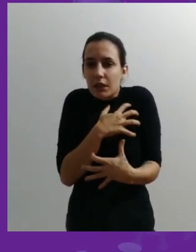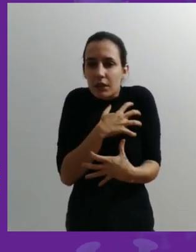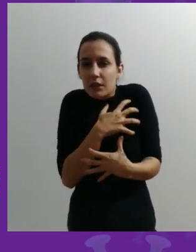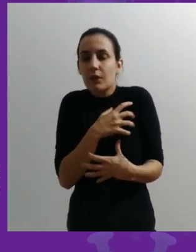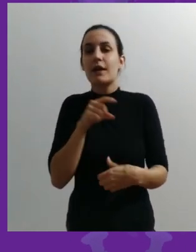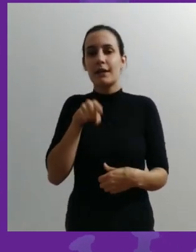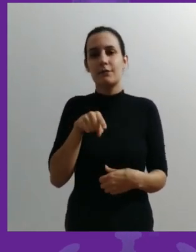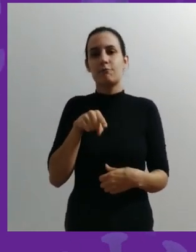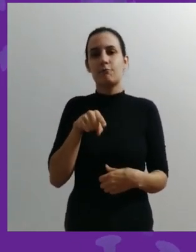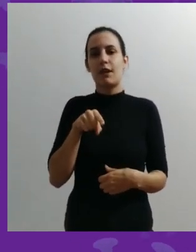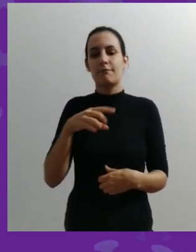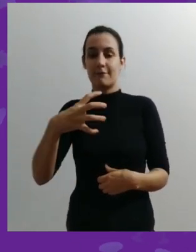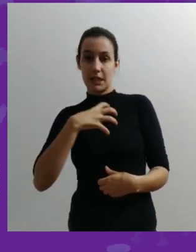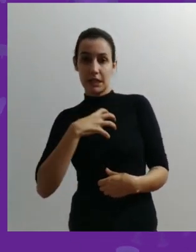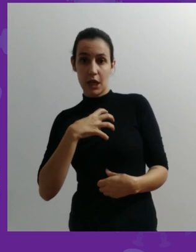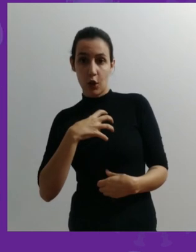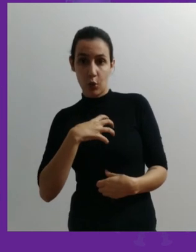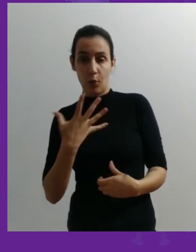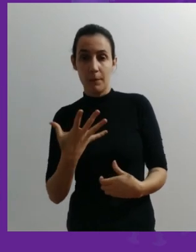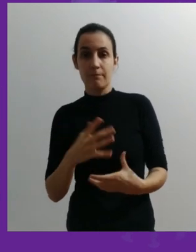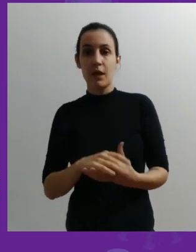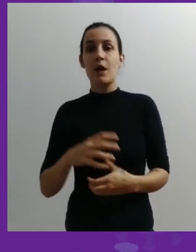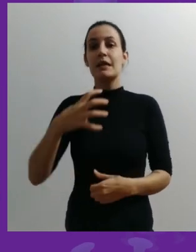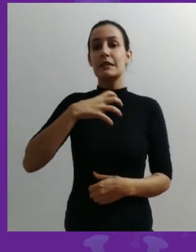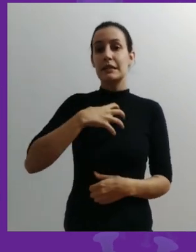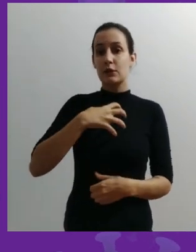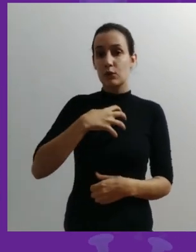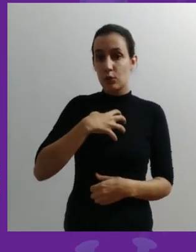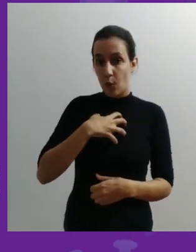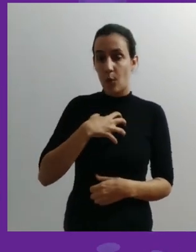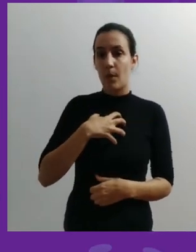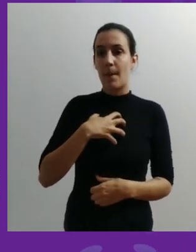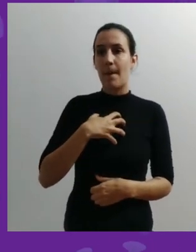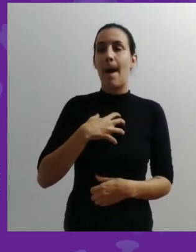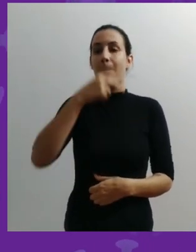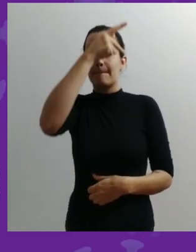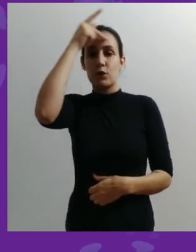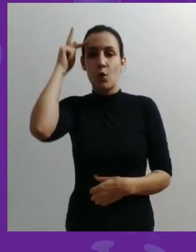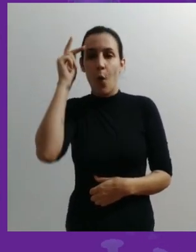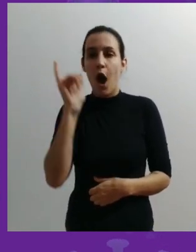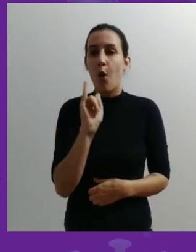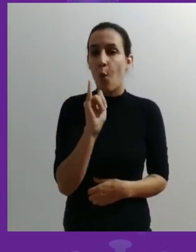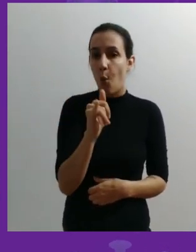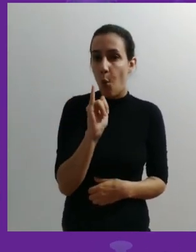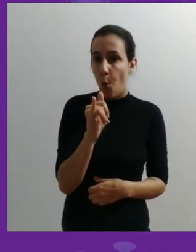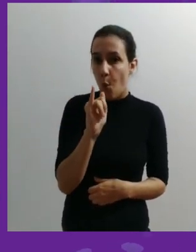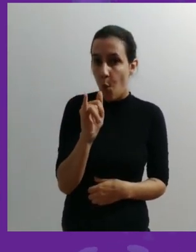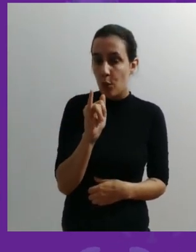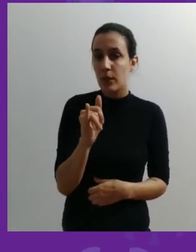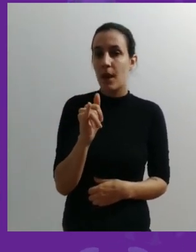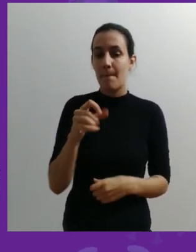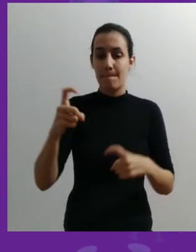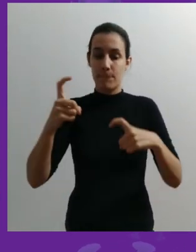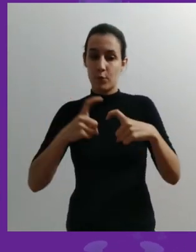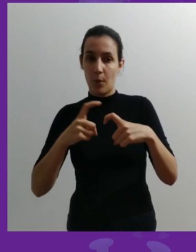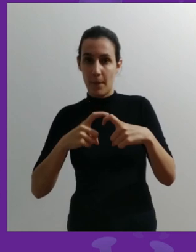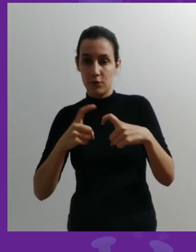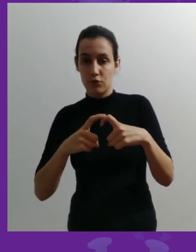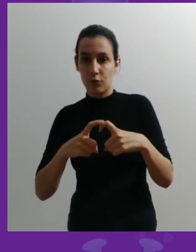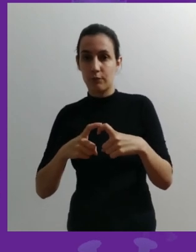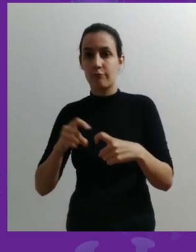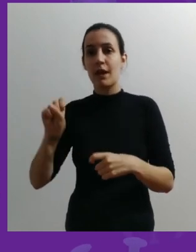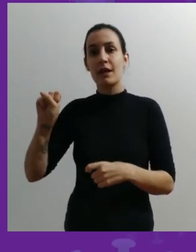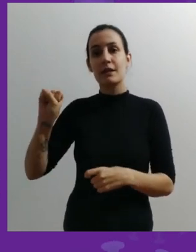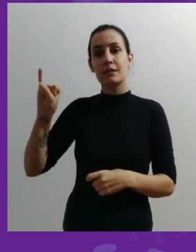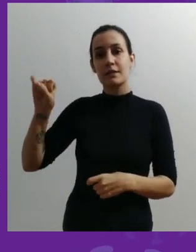febre, isso é um sintoma. Então o sintoma é o que a pessoa sente e conta para o médico o que está sentindo. E